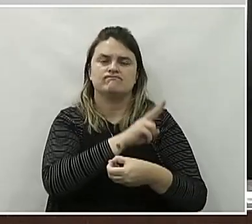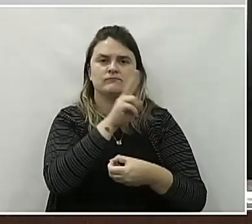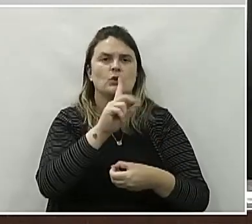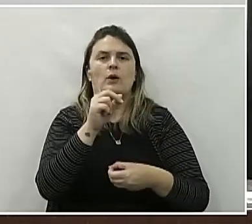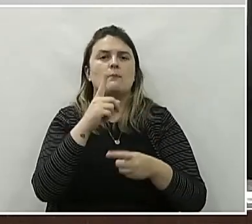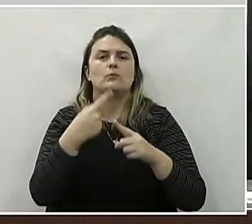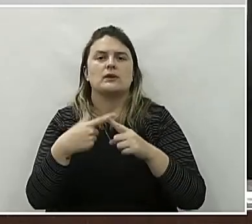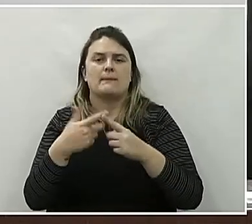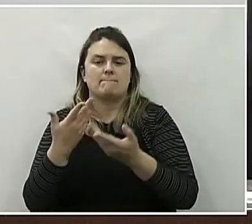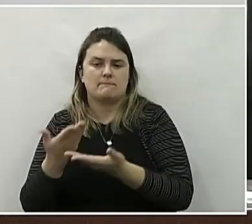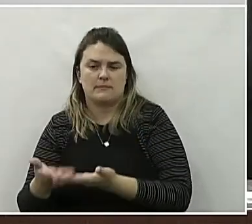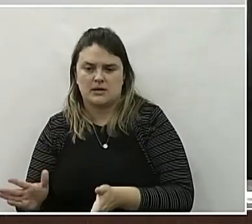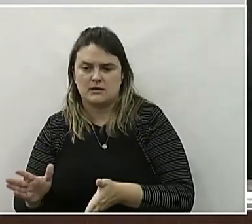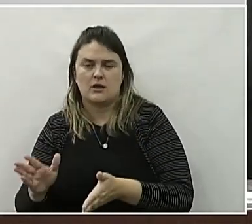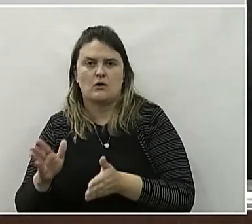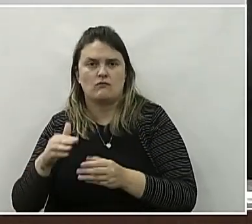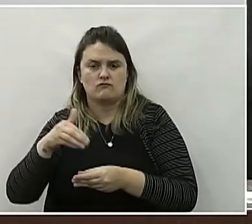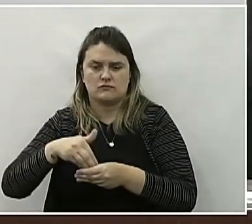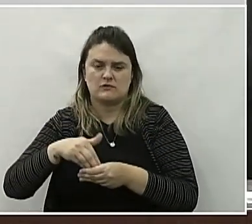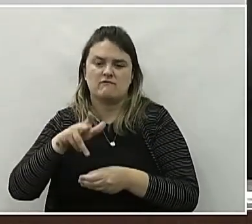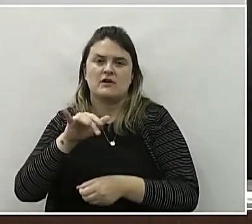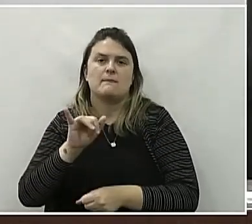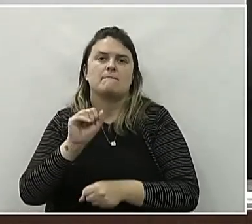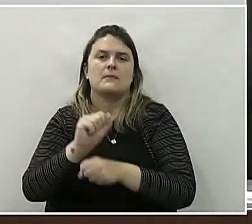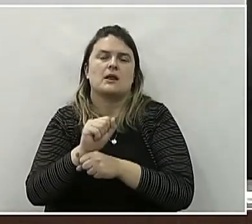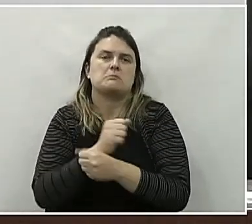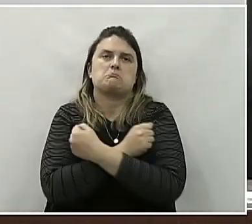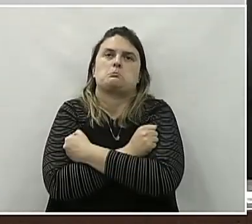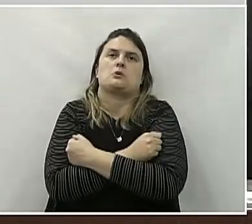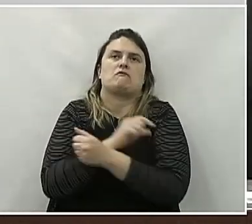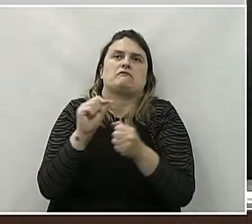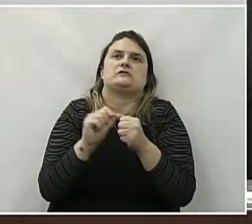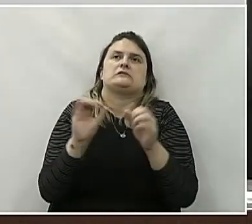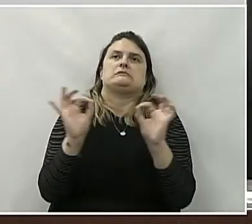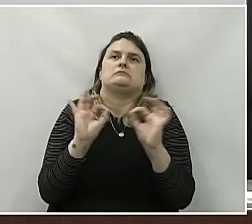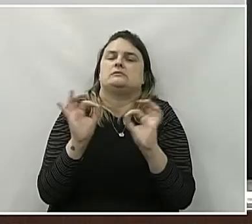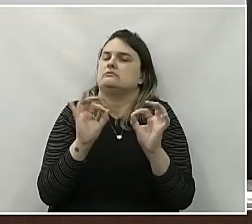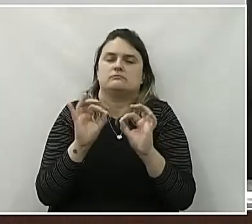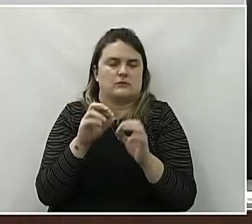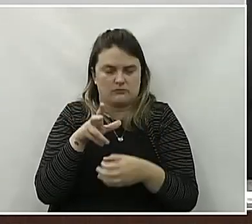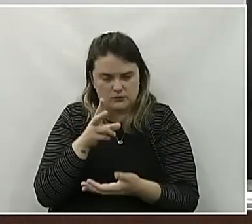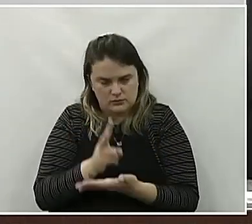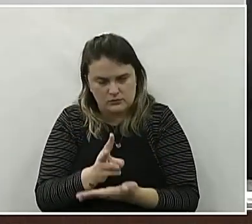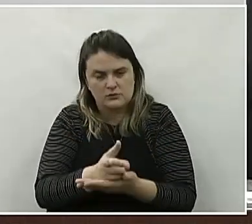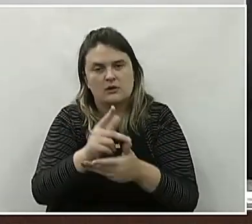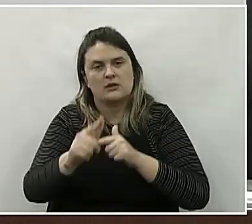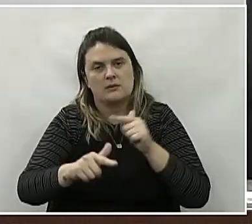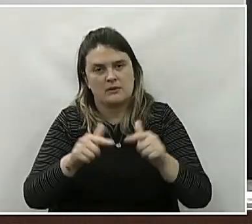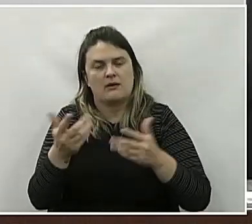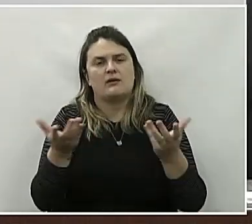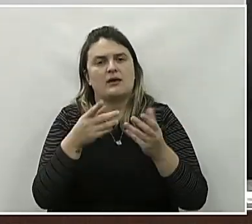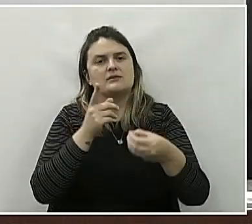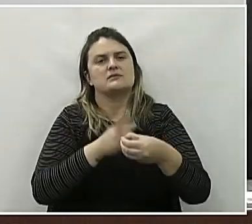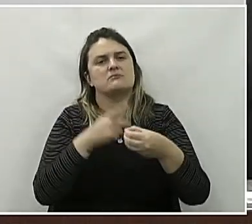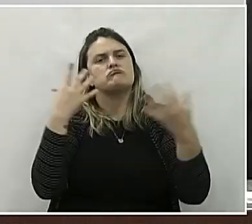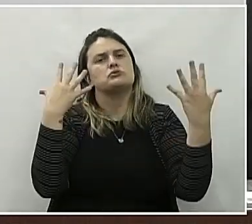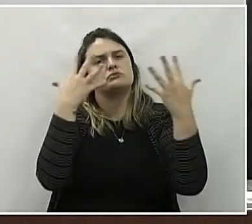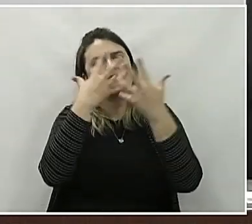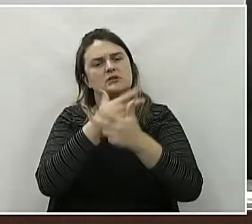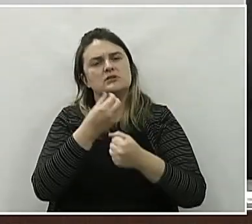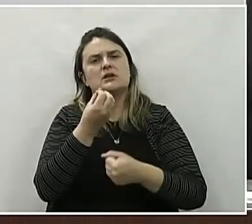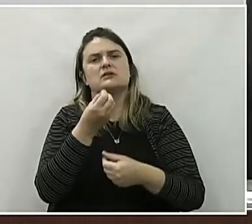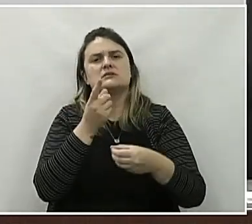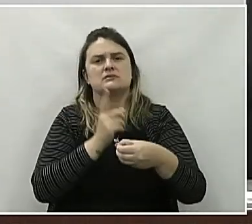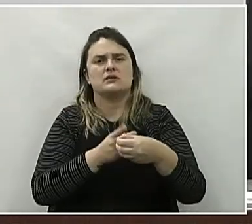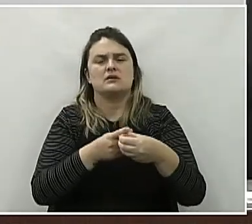porque alguém perdeu uma eleição que vai parar, cruzar os braços e não colaborar, nós queremos uma cidade bonita, uma